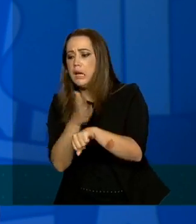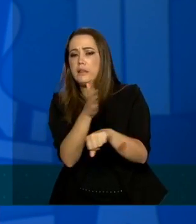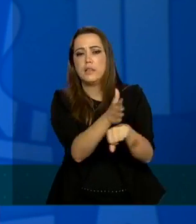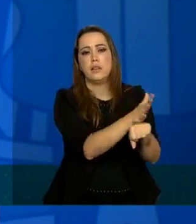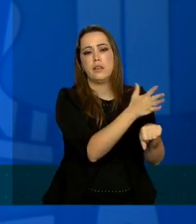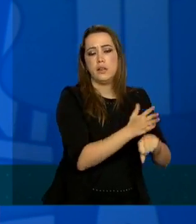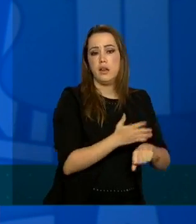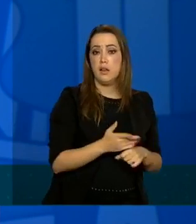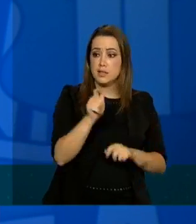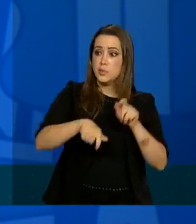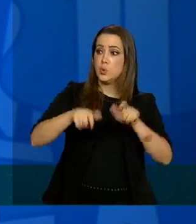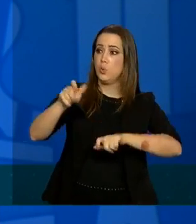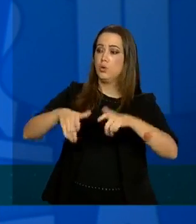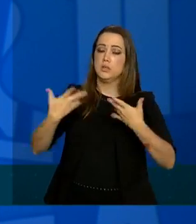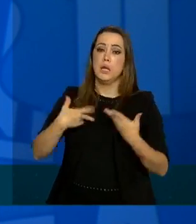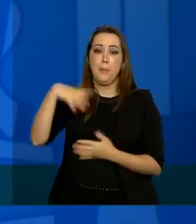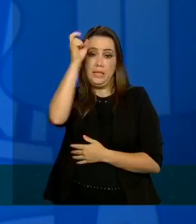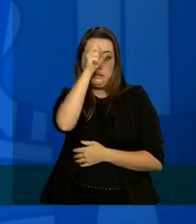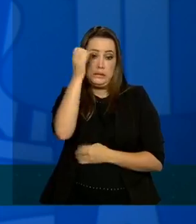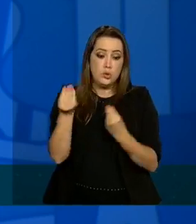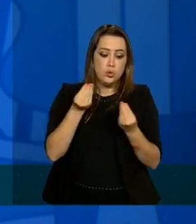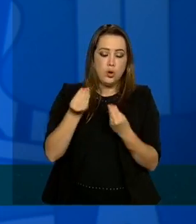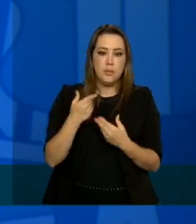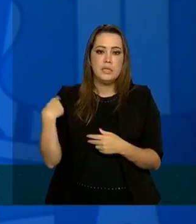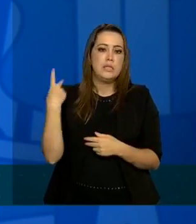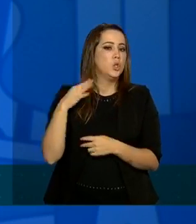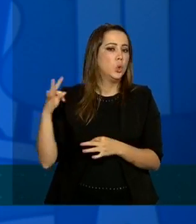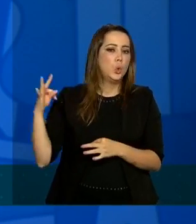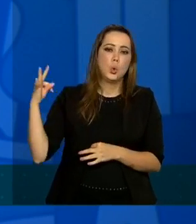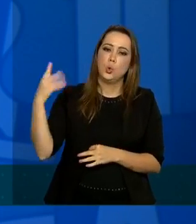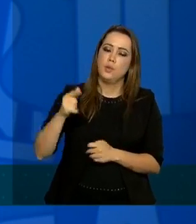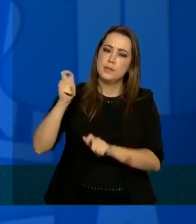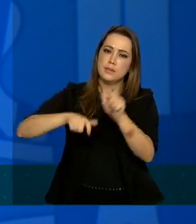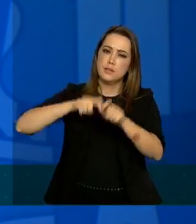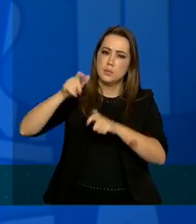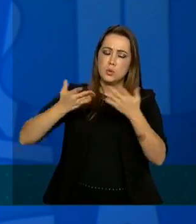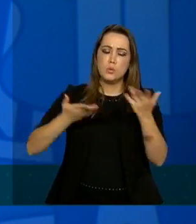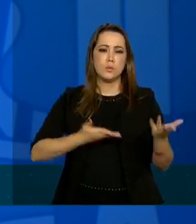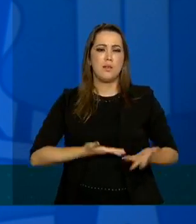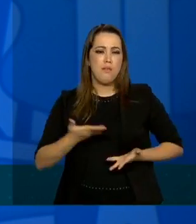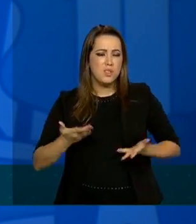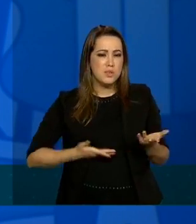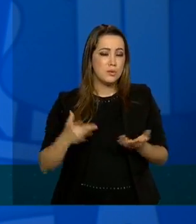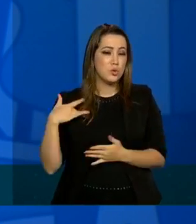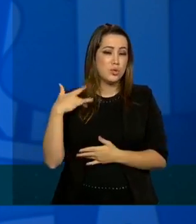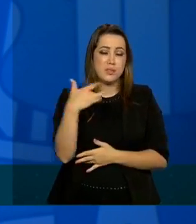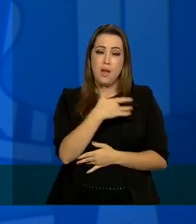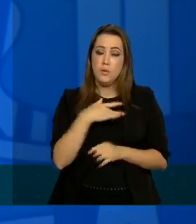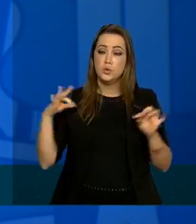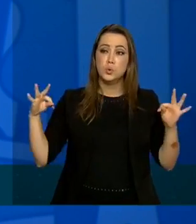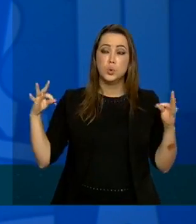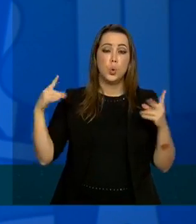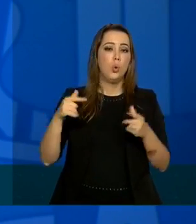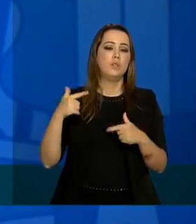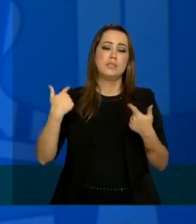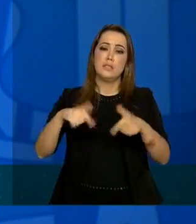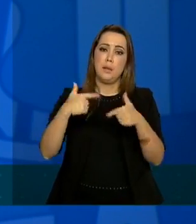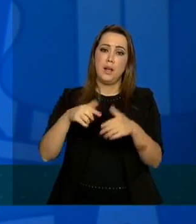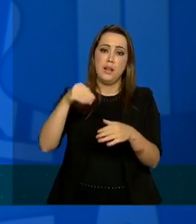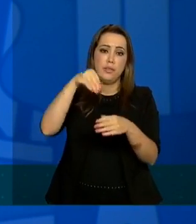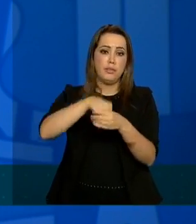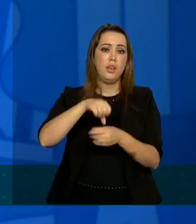pessoas e elas estão sobrecarregadas todos os serviços de saúde todo mundo que trabalha no sul está